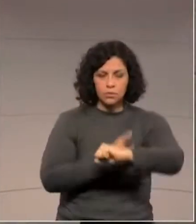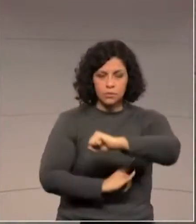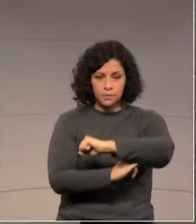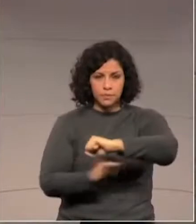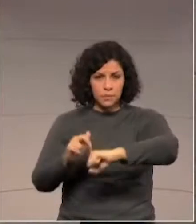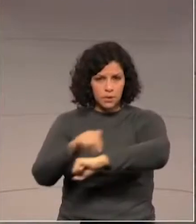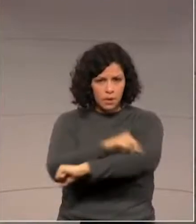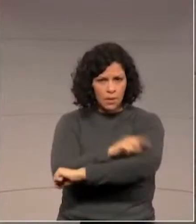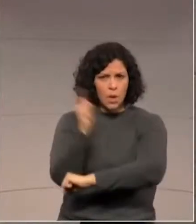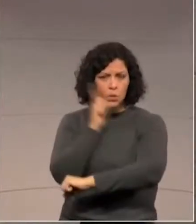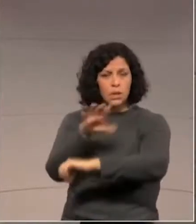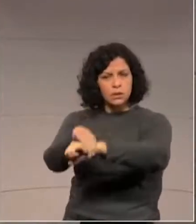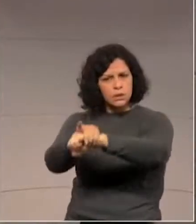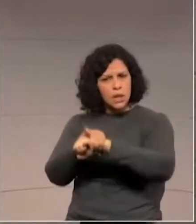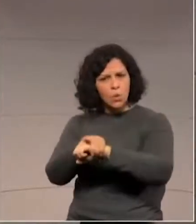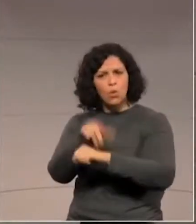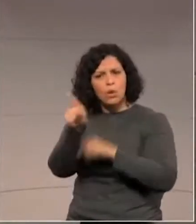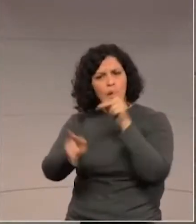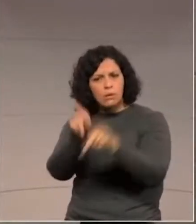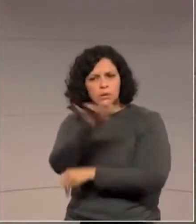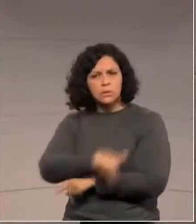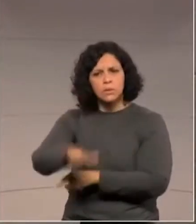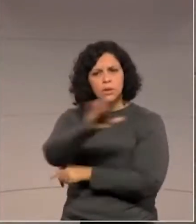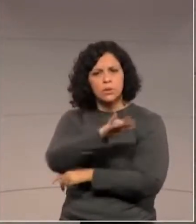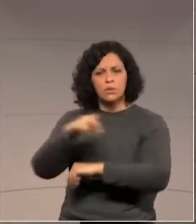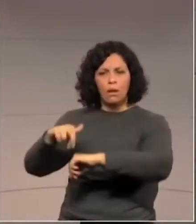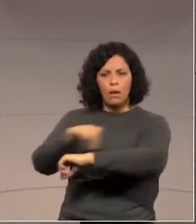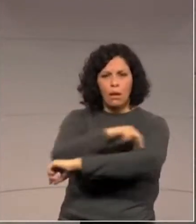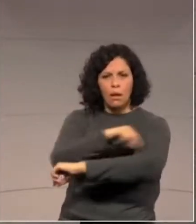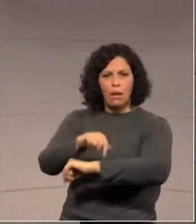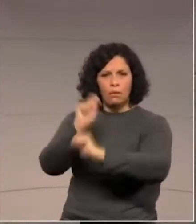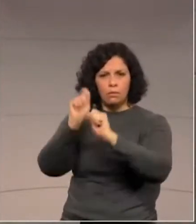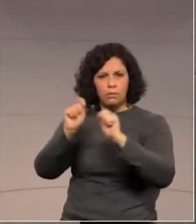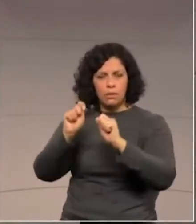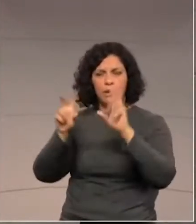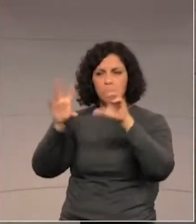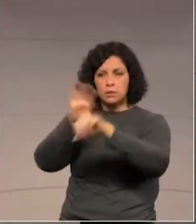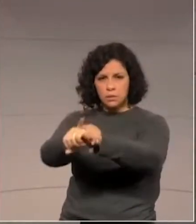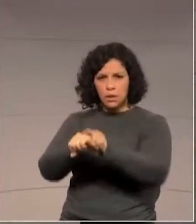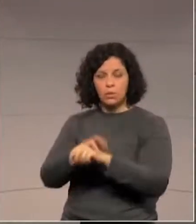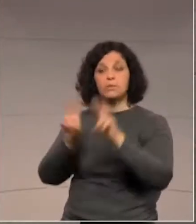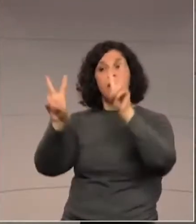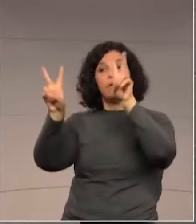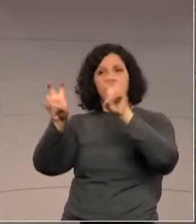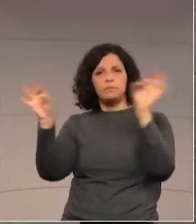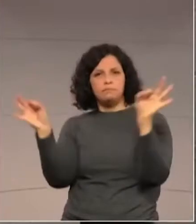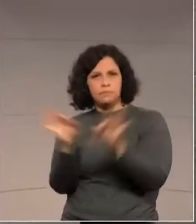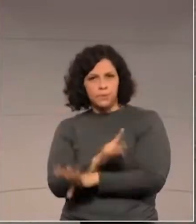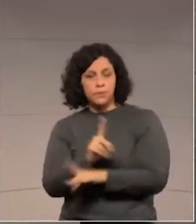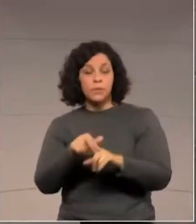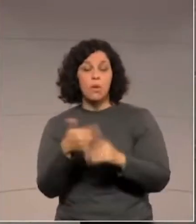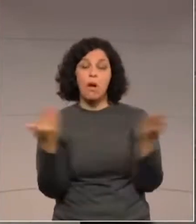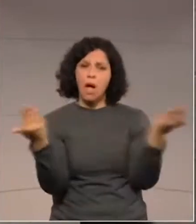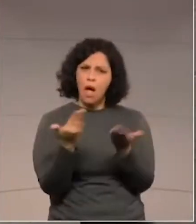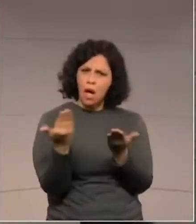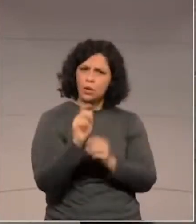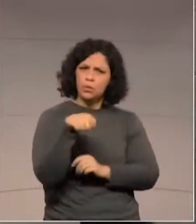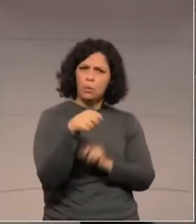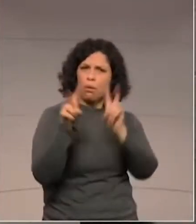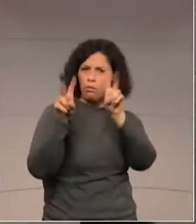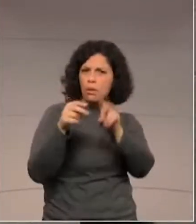para dar segurança às pessoas que transitam. Fecha aspas. Diante desse fato,